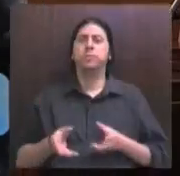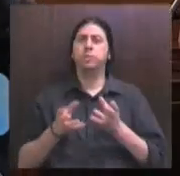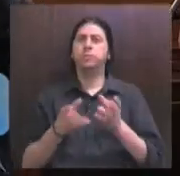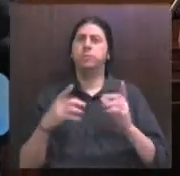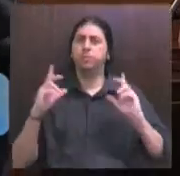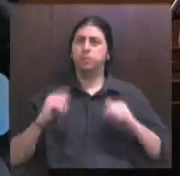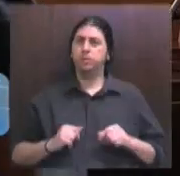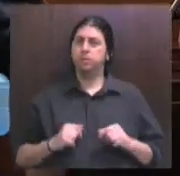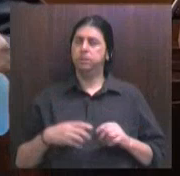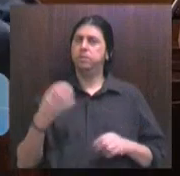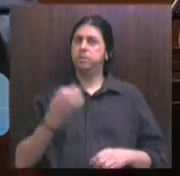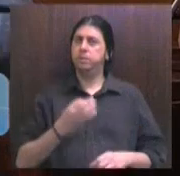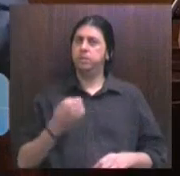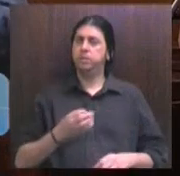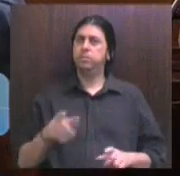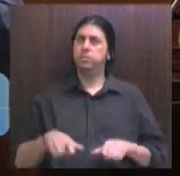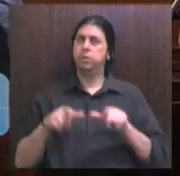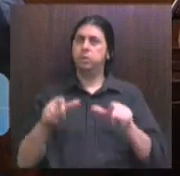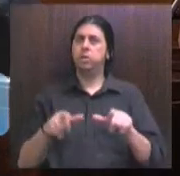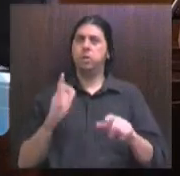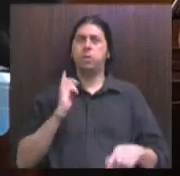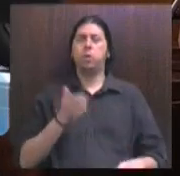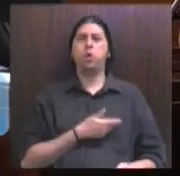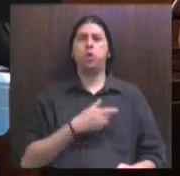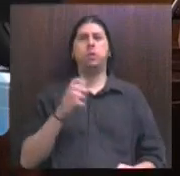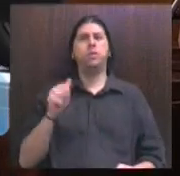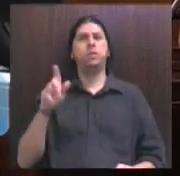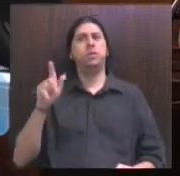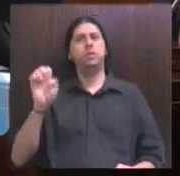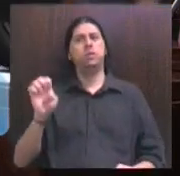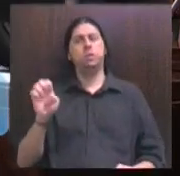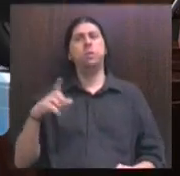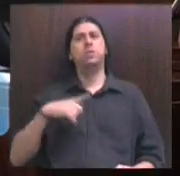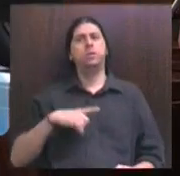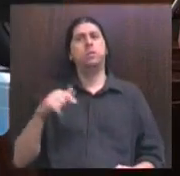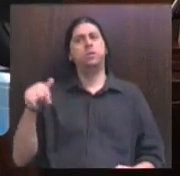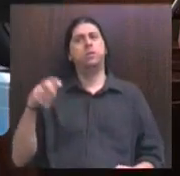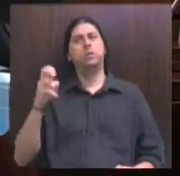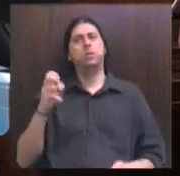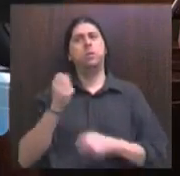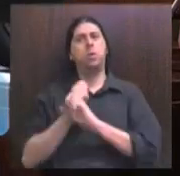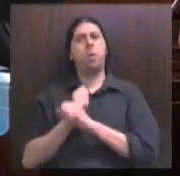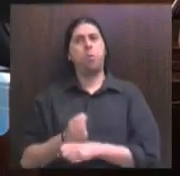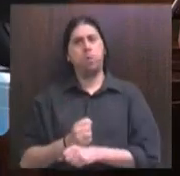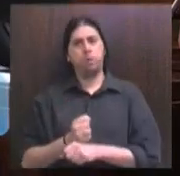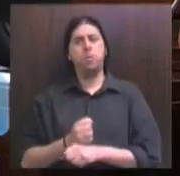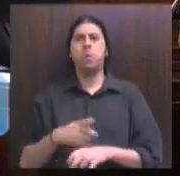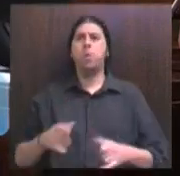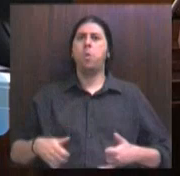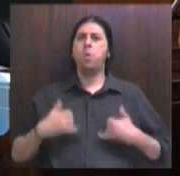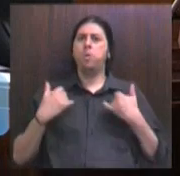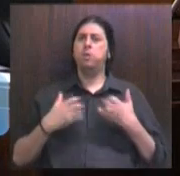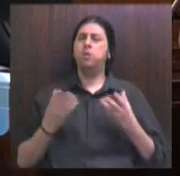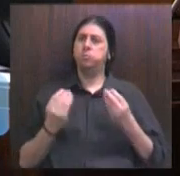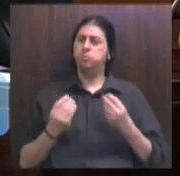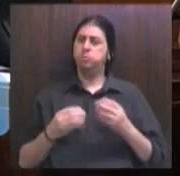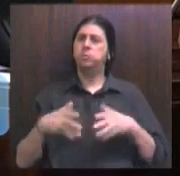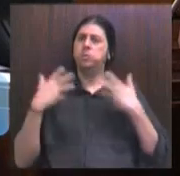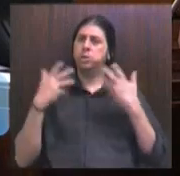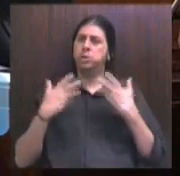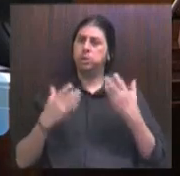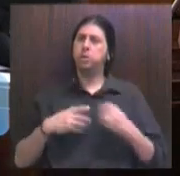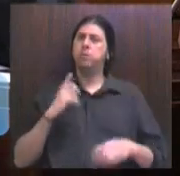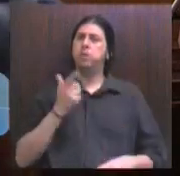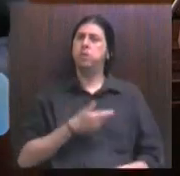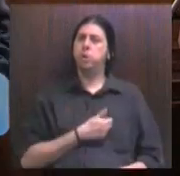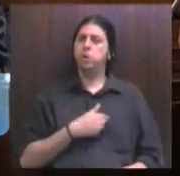em homenagear o nosso CENG, seus 75 anos, nos honra muito. Para nós é uma alegria muito